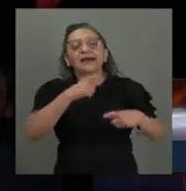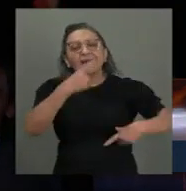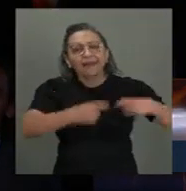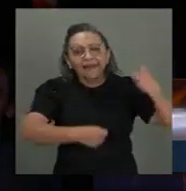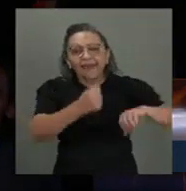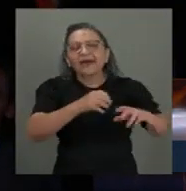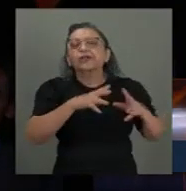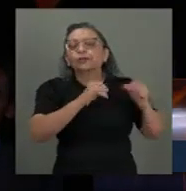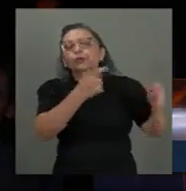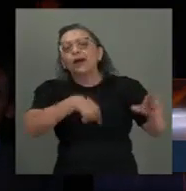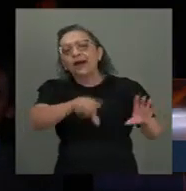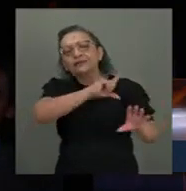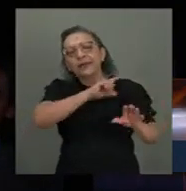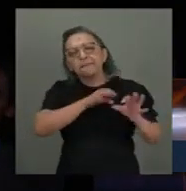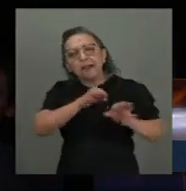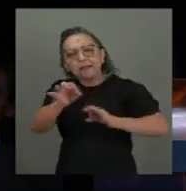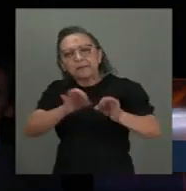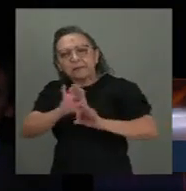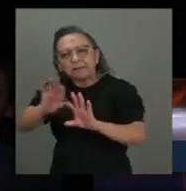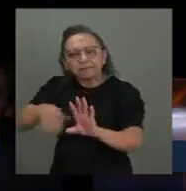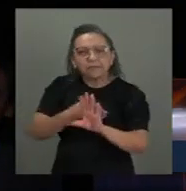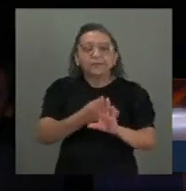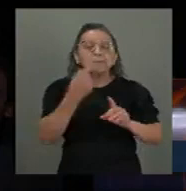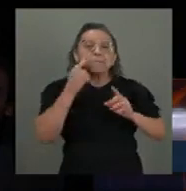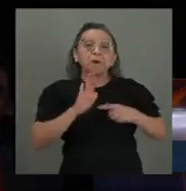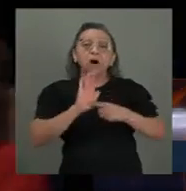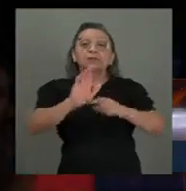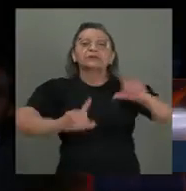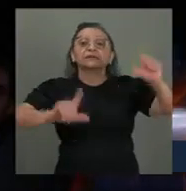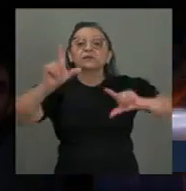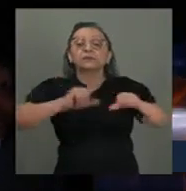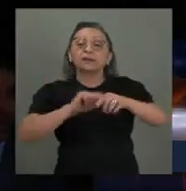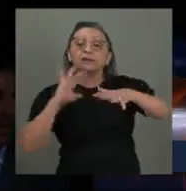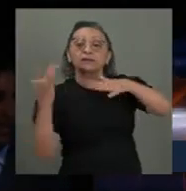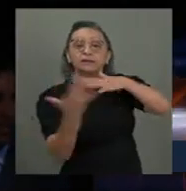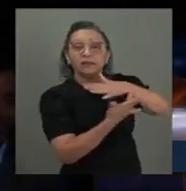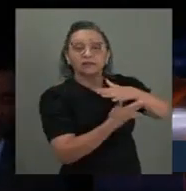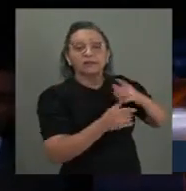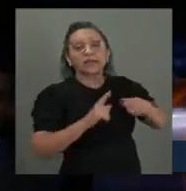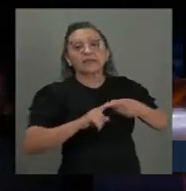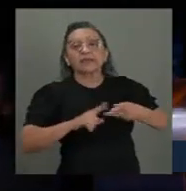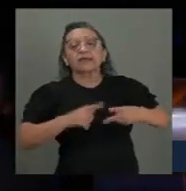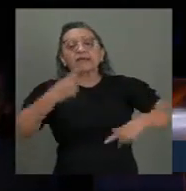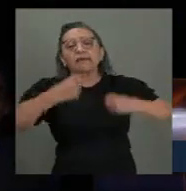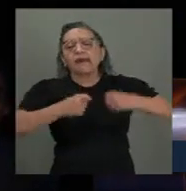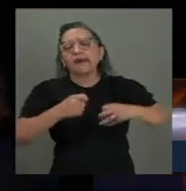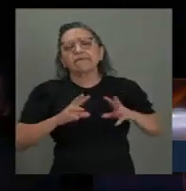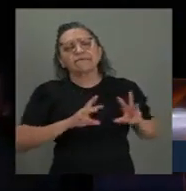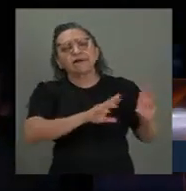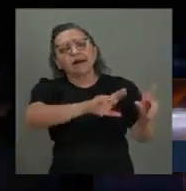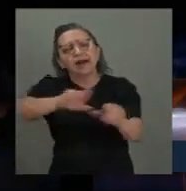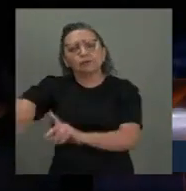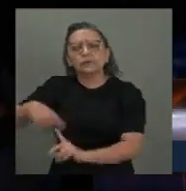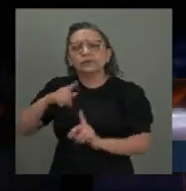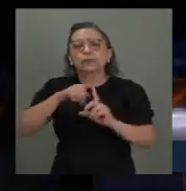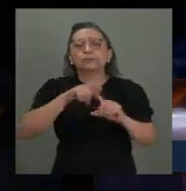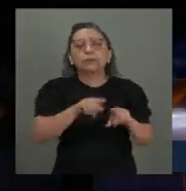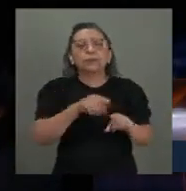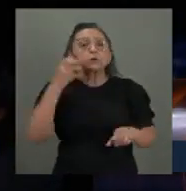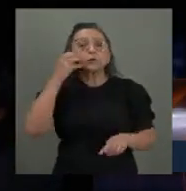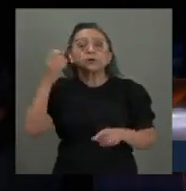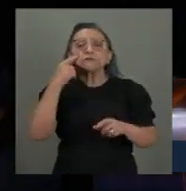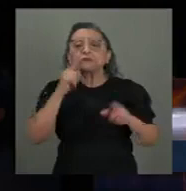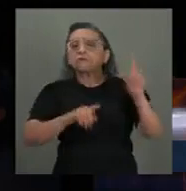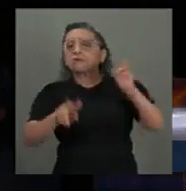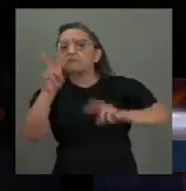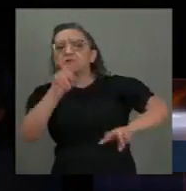são travadas na televisão e nas redes sociais, guerras são travadas em nome da verdade, carro do seu lado. A gente vive pela TVA,